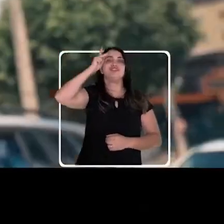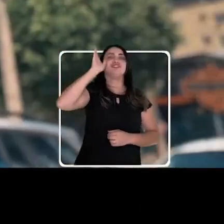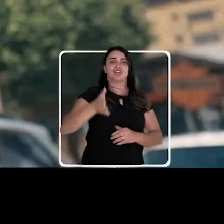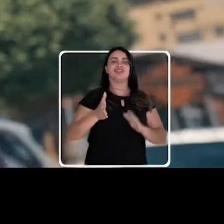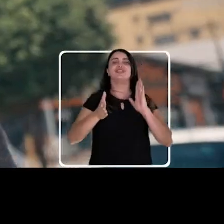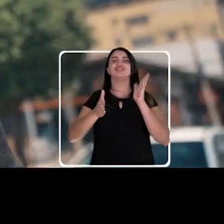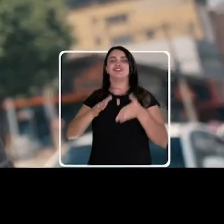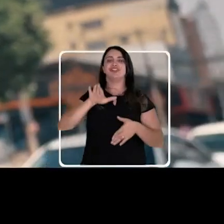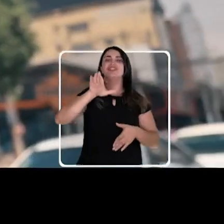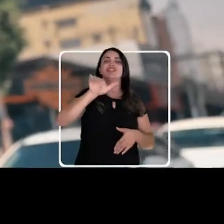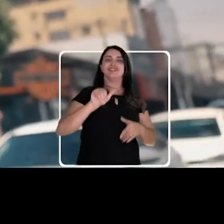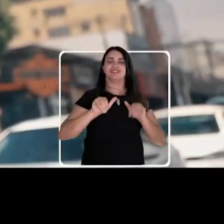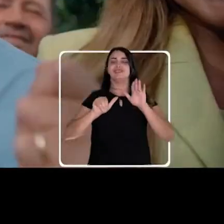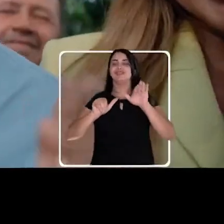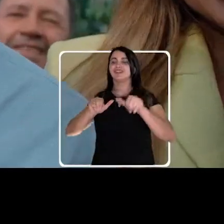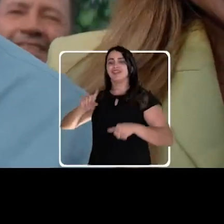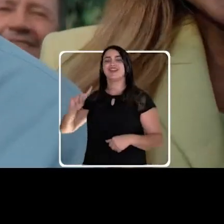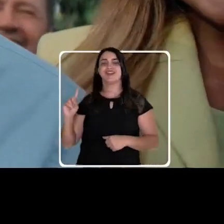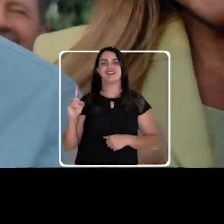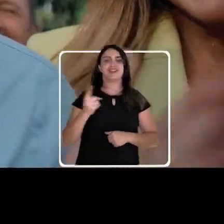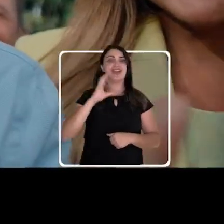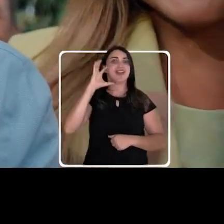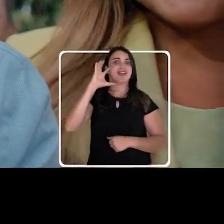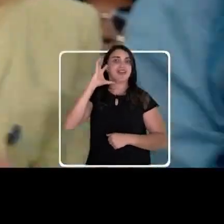vem, confio no Mabel. Eu